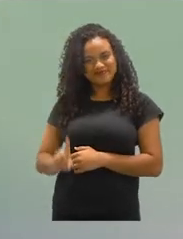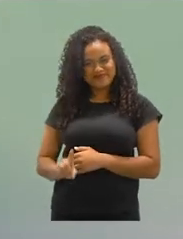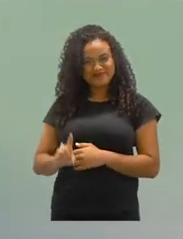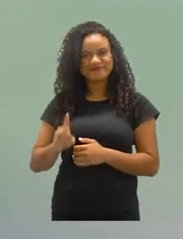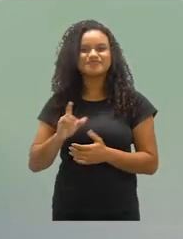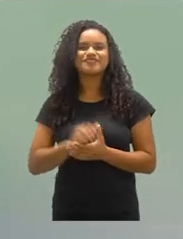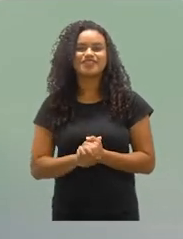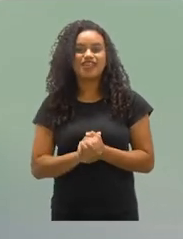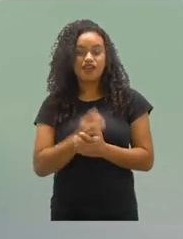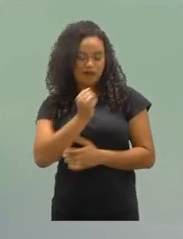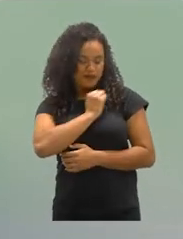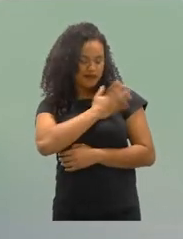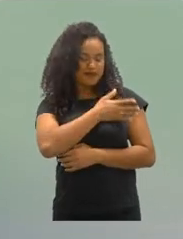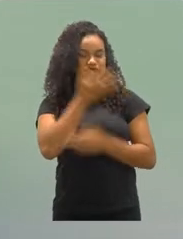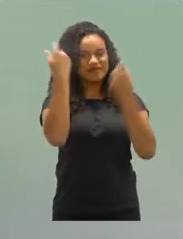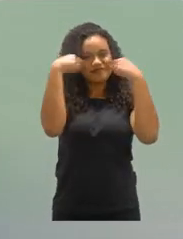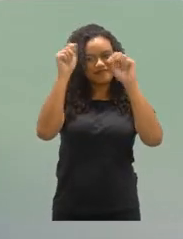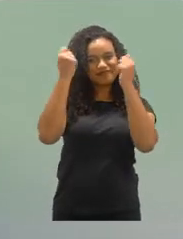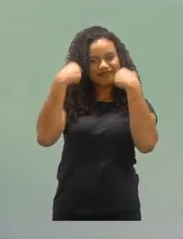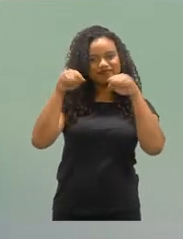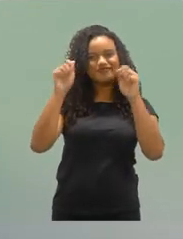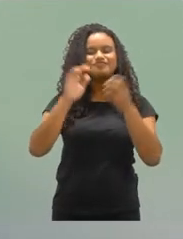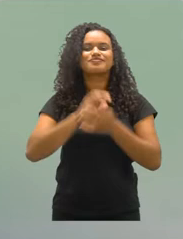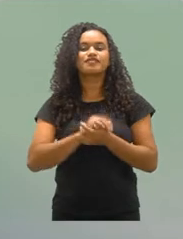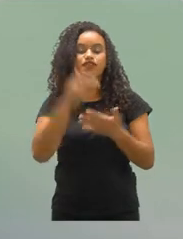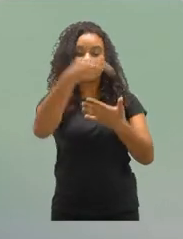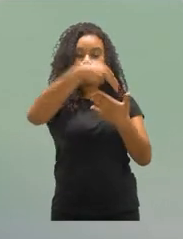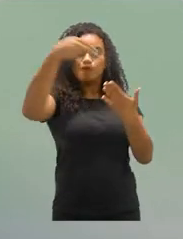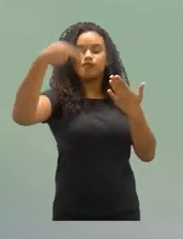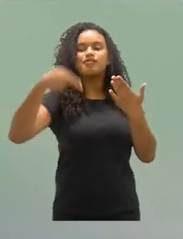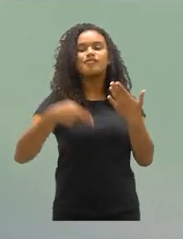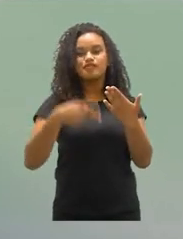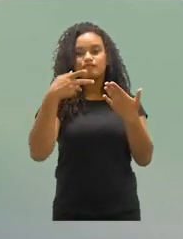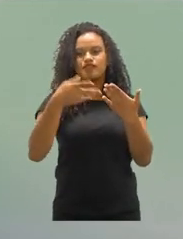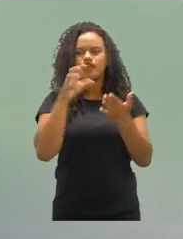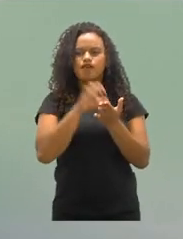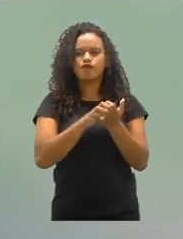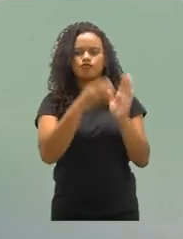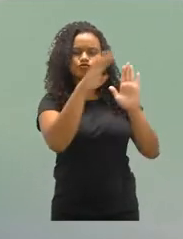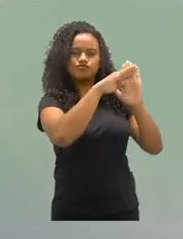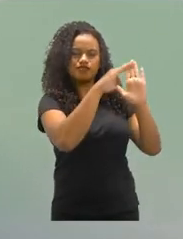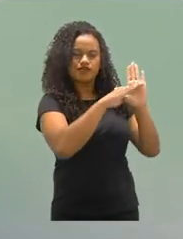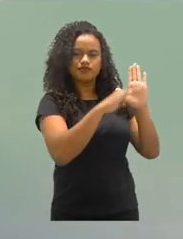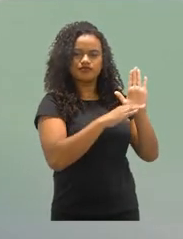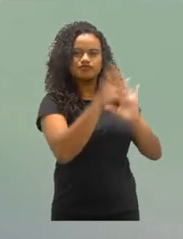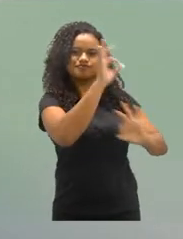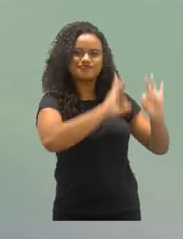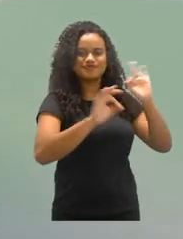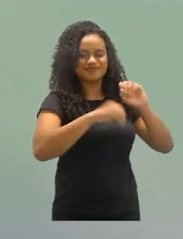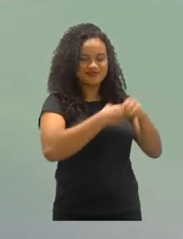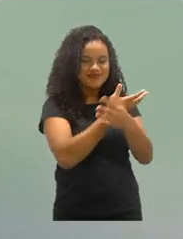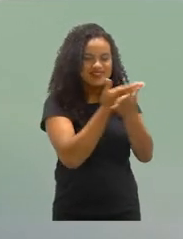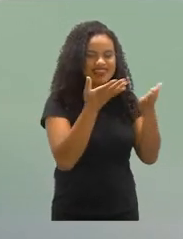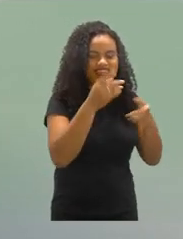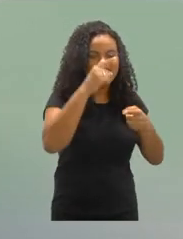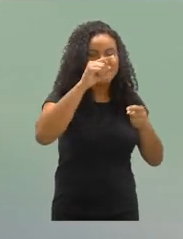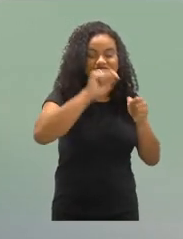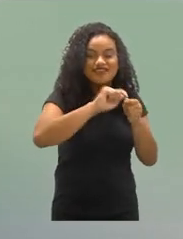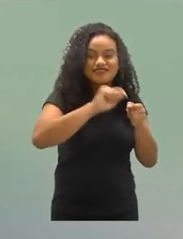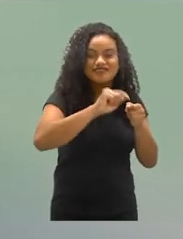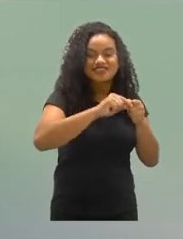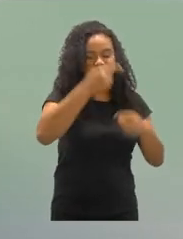Deficiência do IFPE Campos Caruaru. O NAPNI é o Núcleo de Planejamento, Promoção e